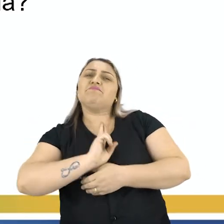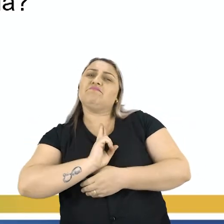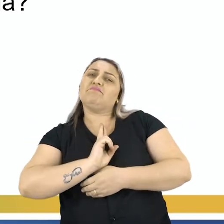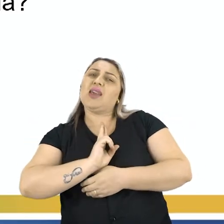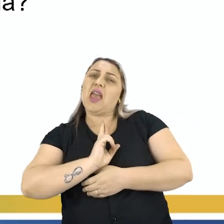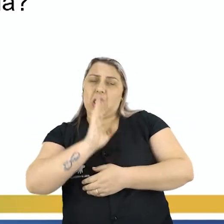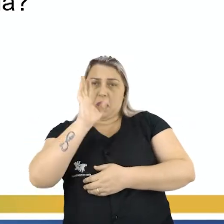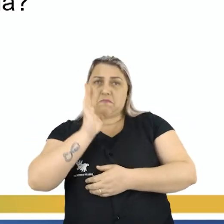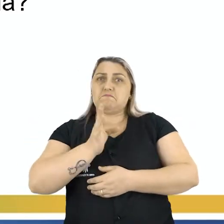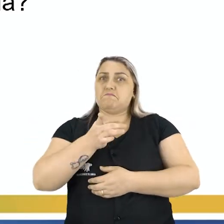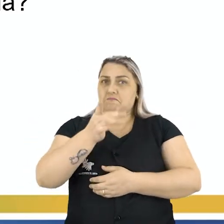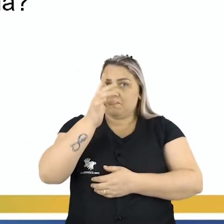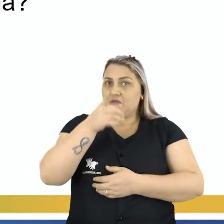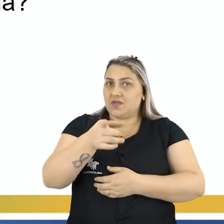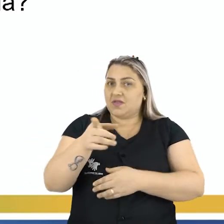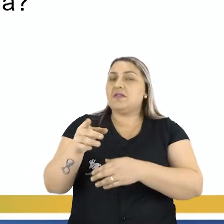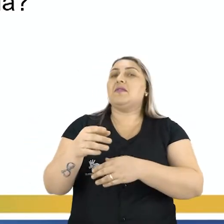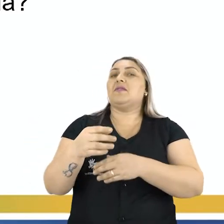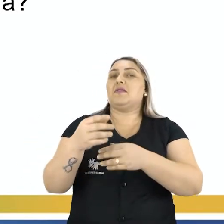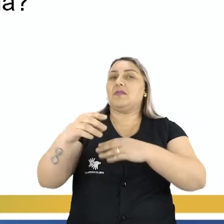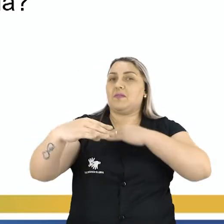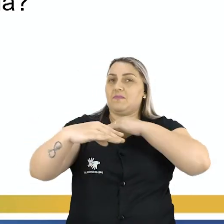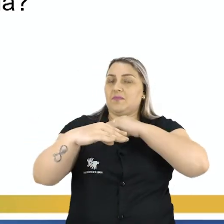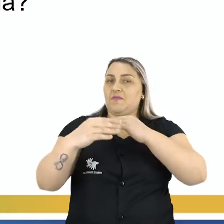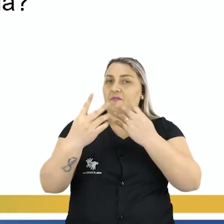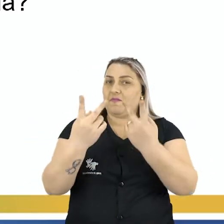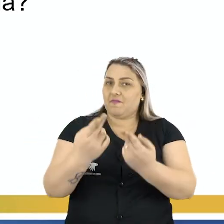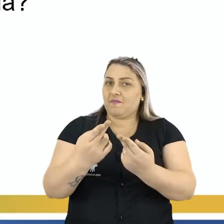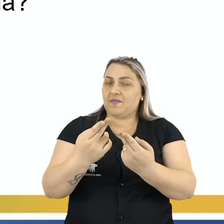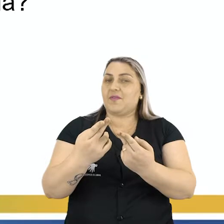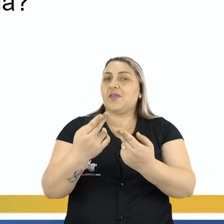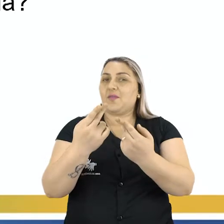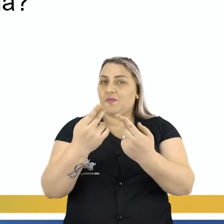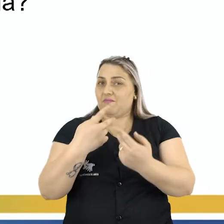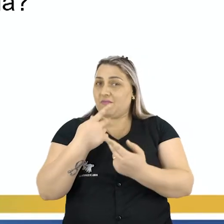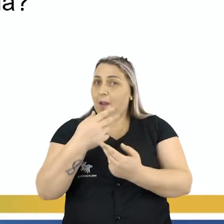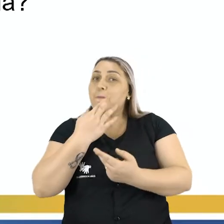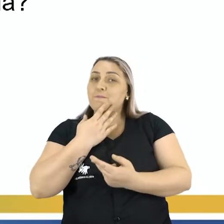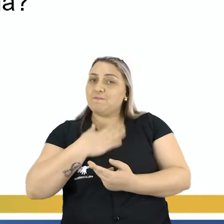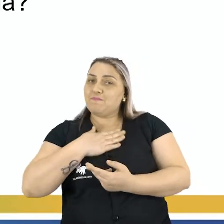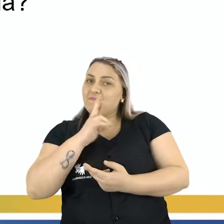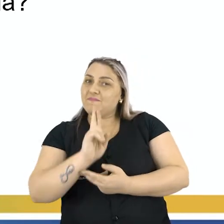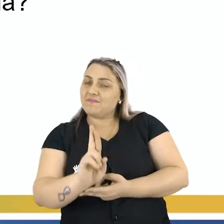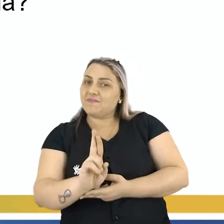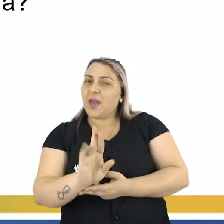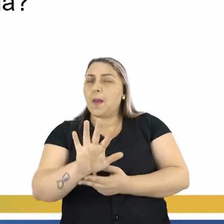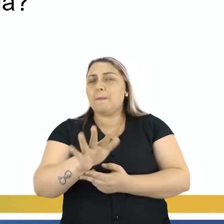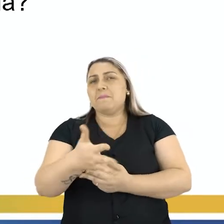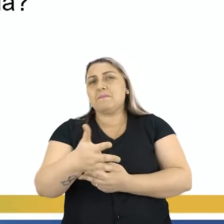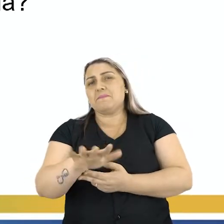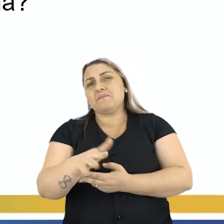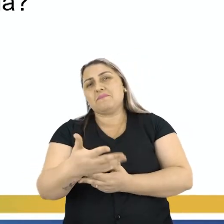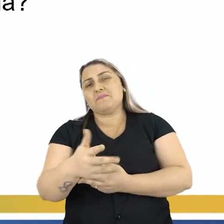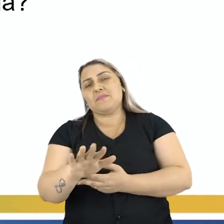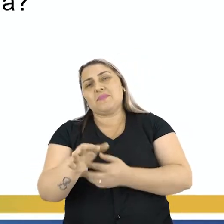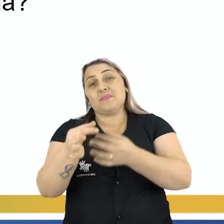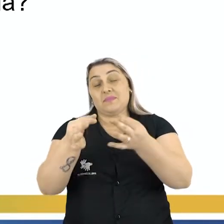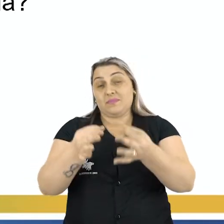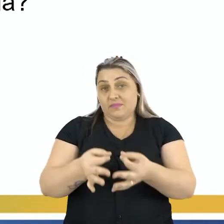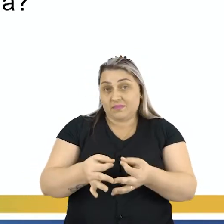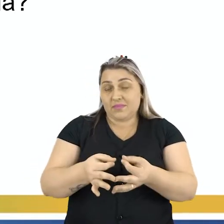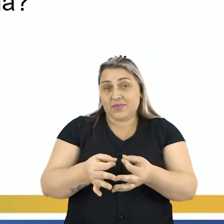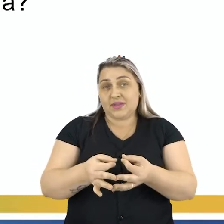certeza que você concorda comigo Então o que deve ter aproximadamente ou exatamente